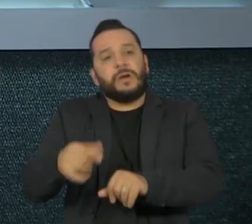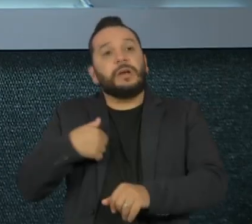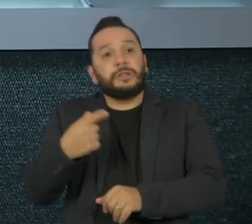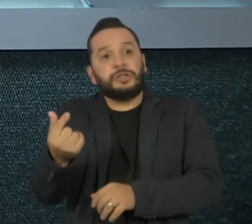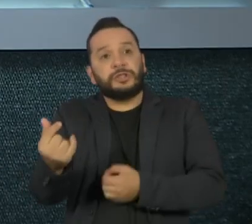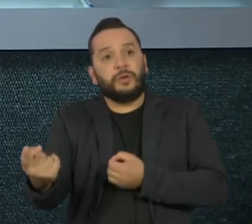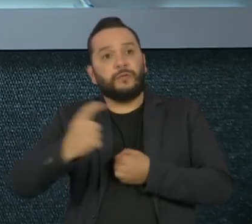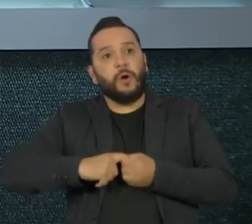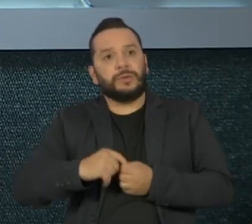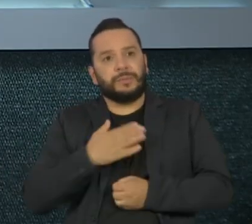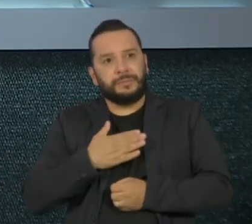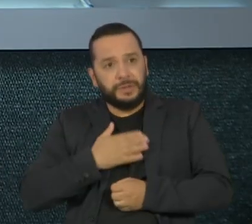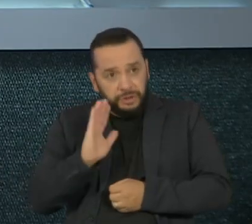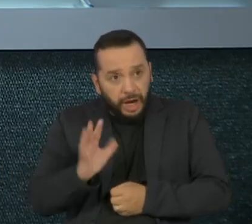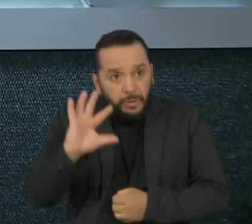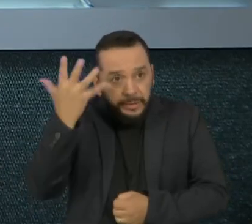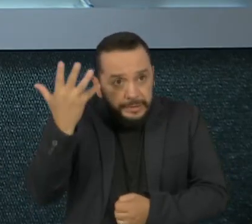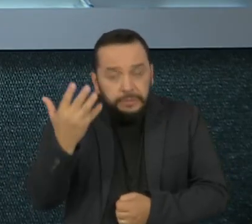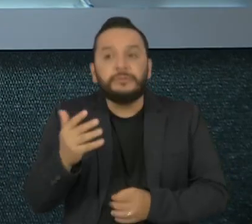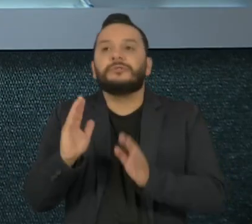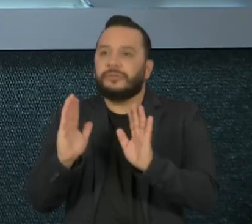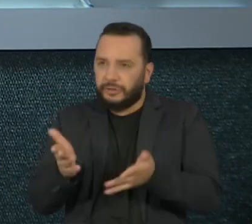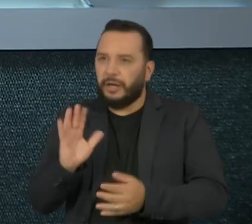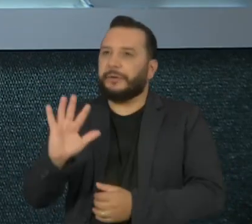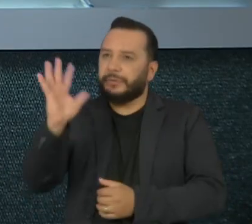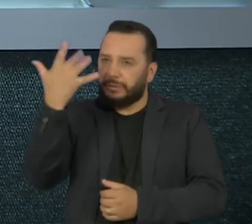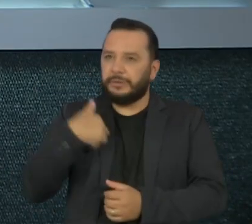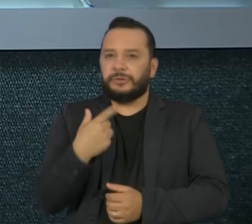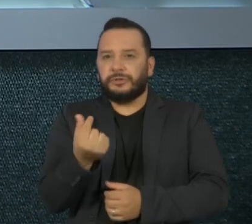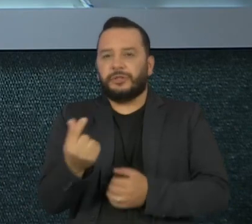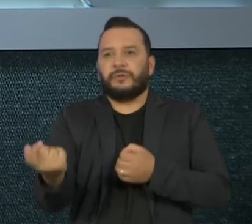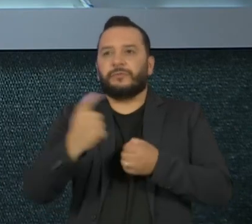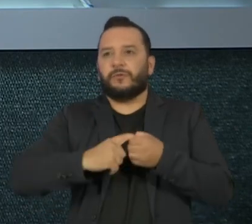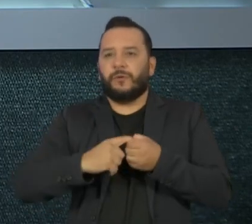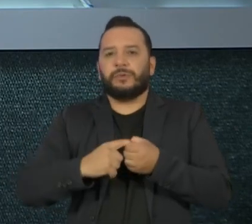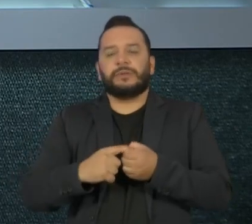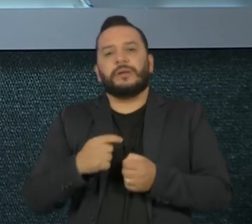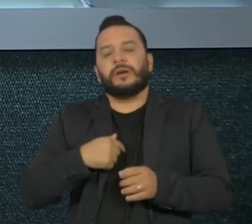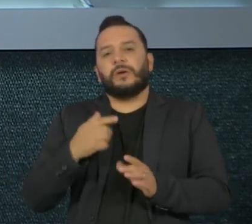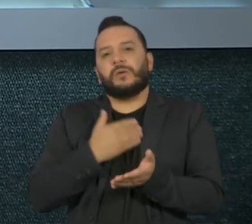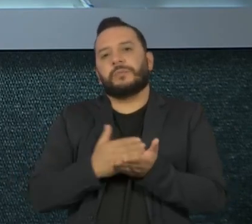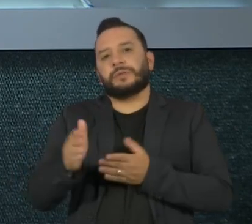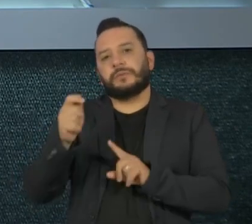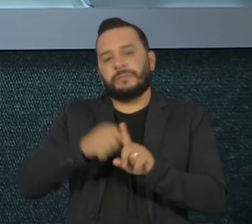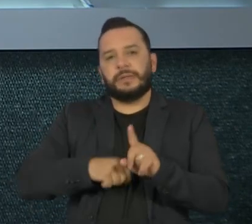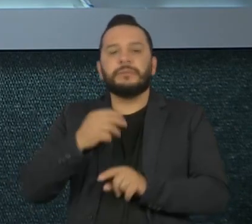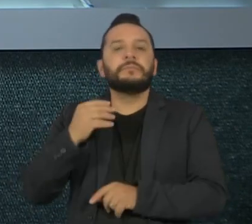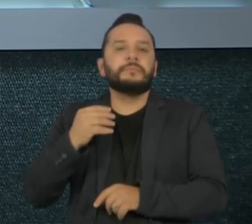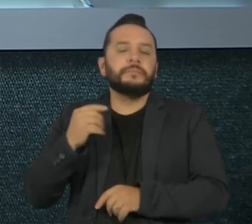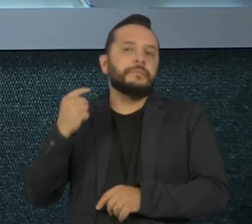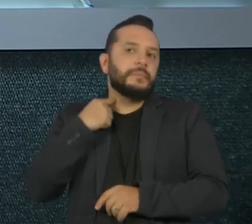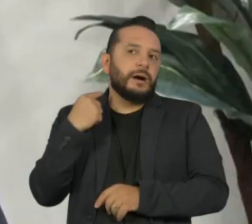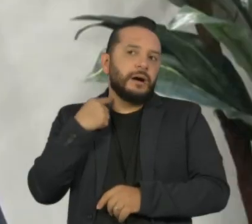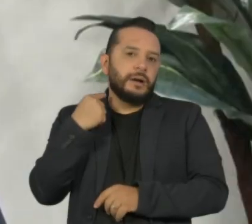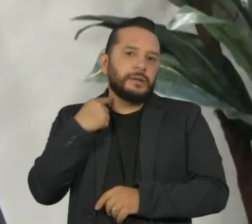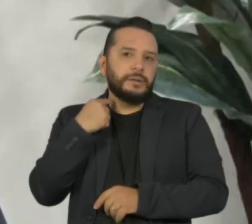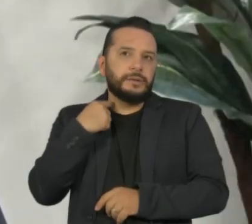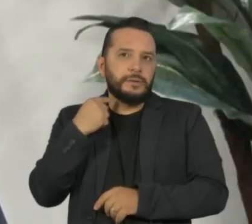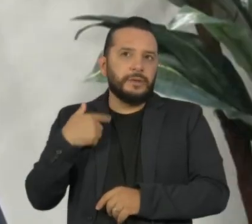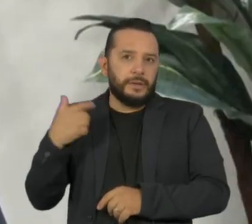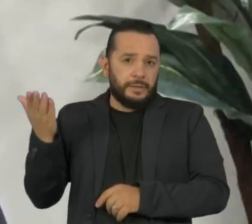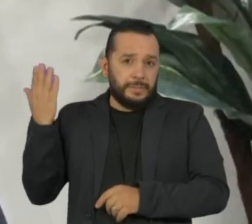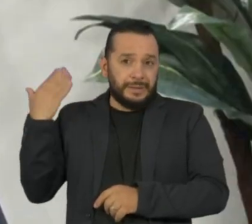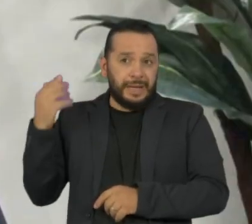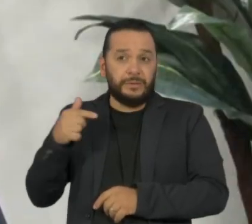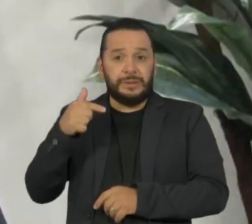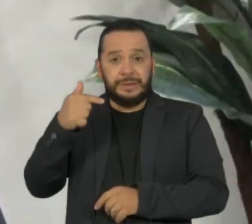Isso mesmo, as restituições já estão acontecendo. Começou agora em maio. Até o ano passado, gente tinha sete